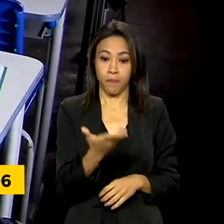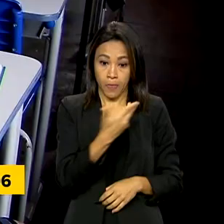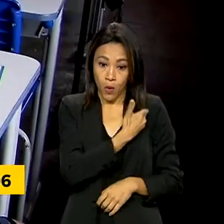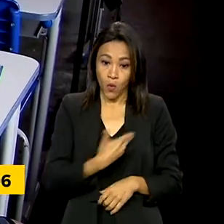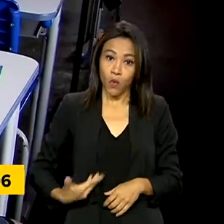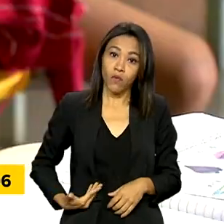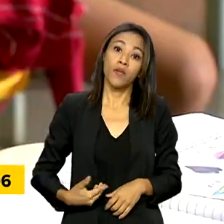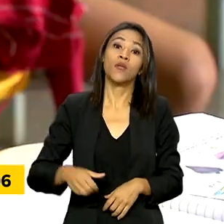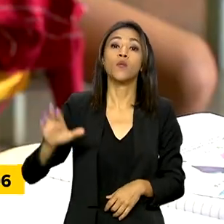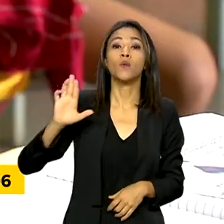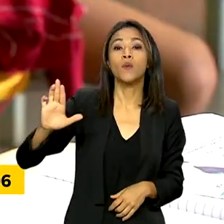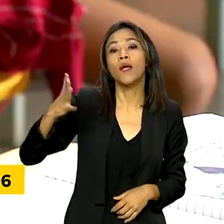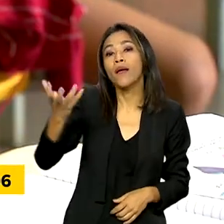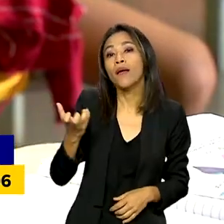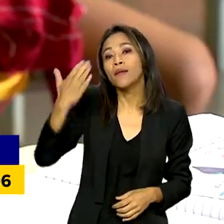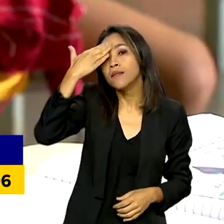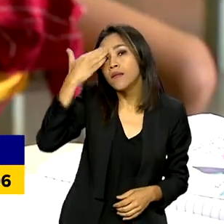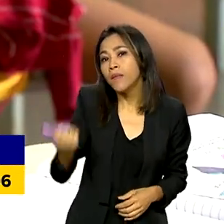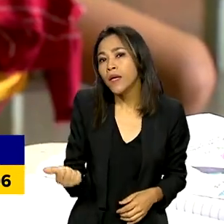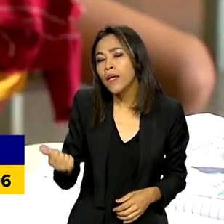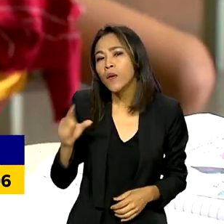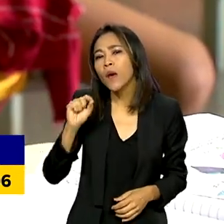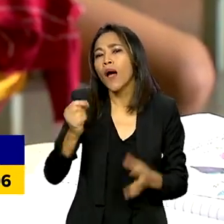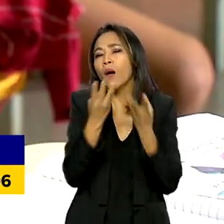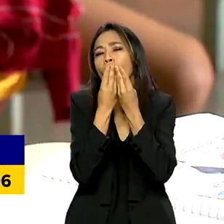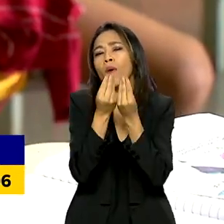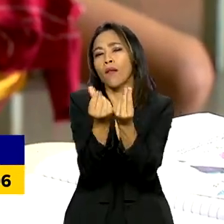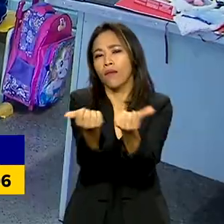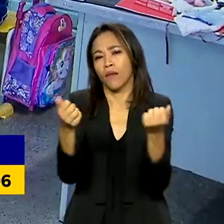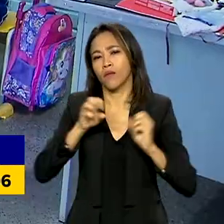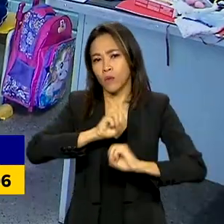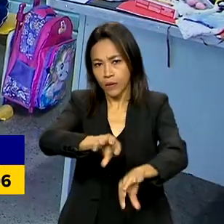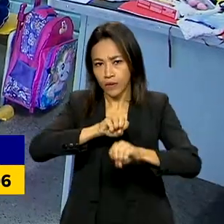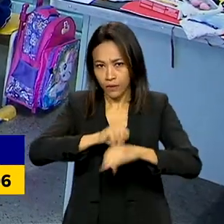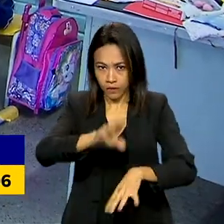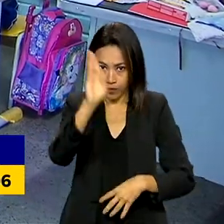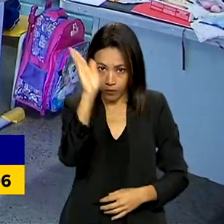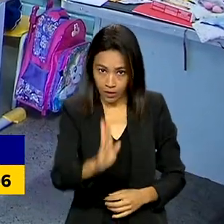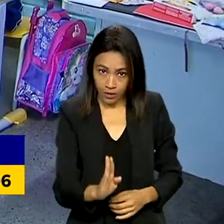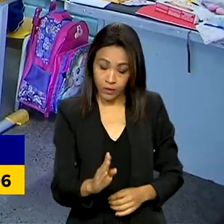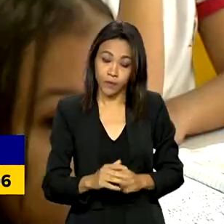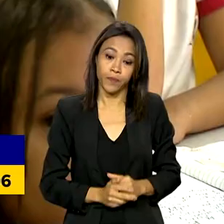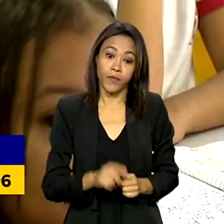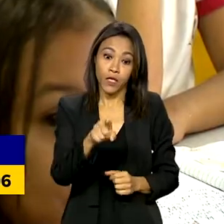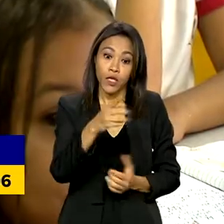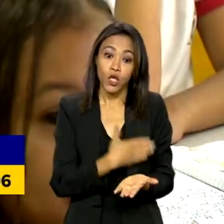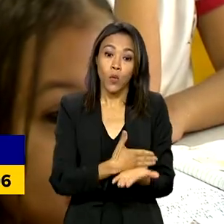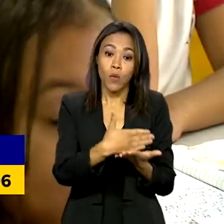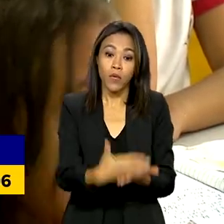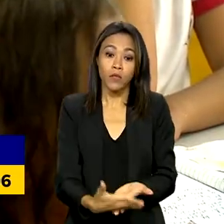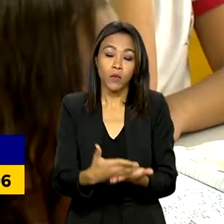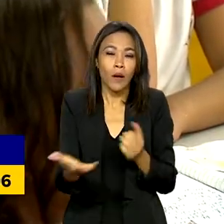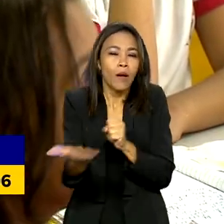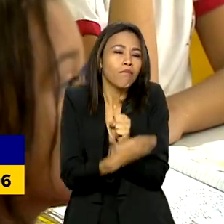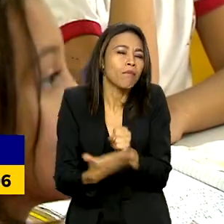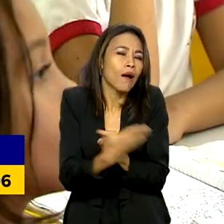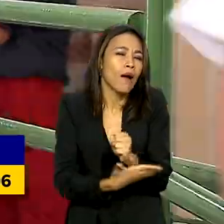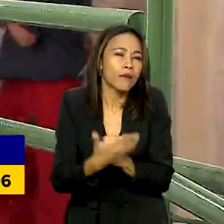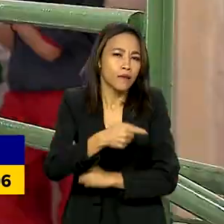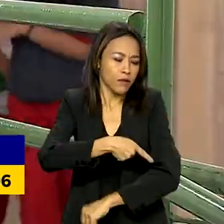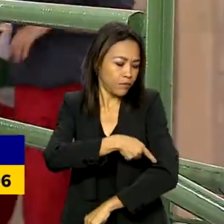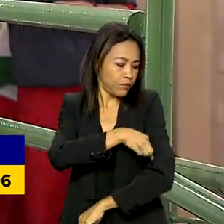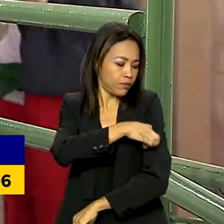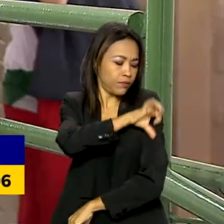Lula quer saber em profundidade a qualidade da educação no Brasil e começou pelo ensino de base. O